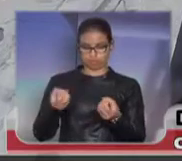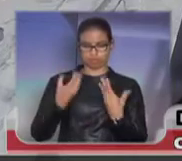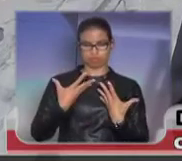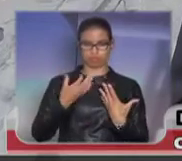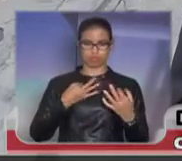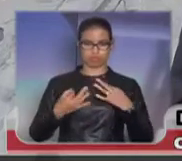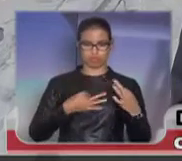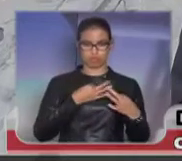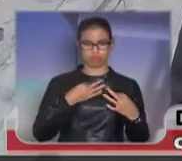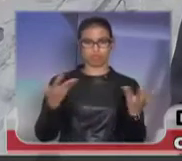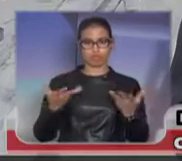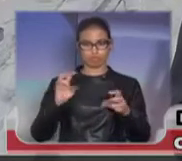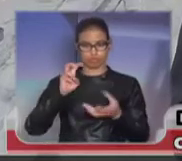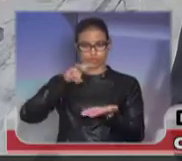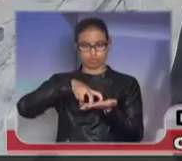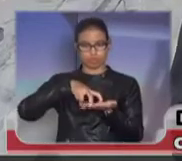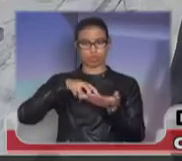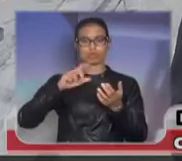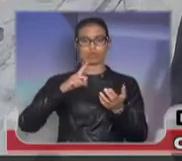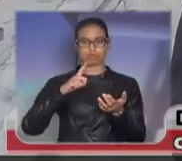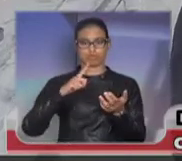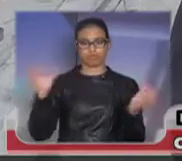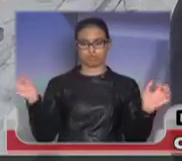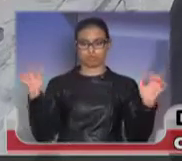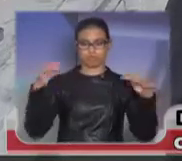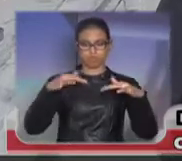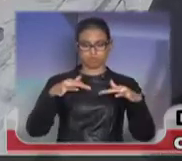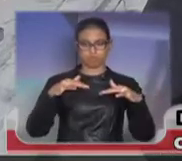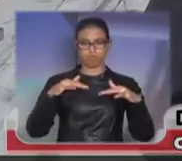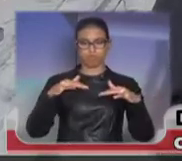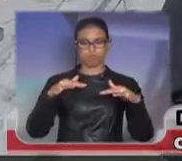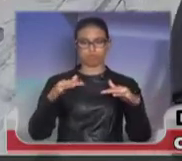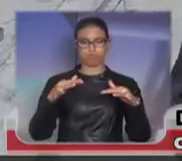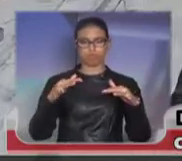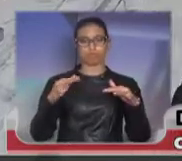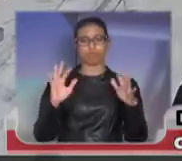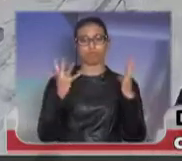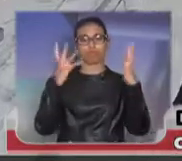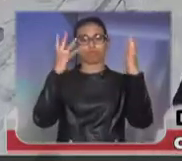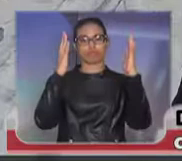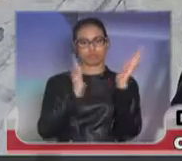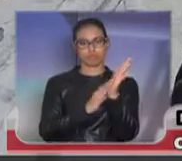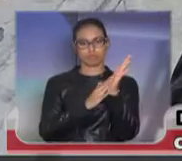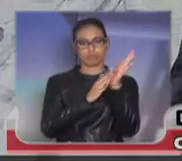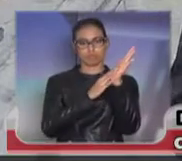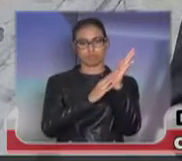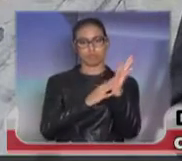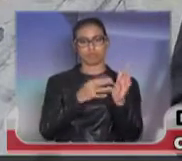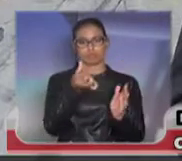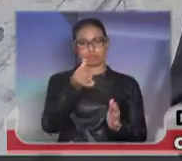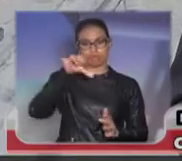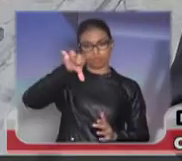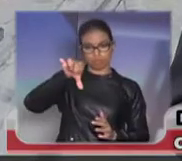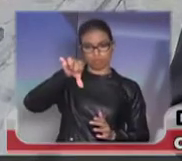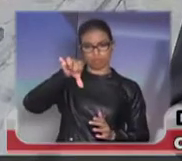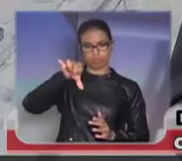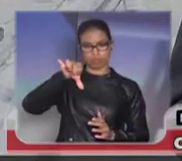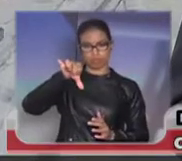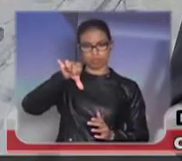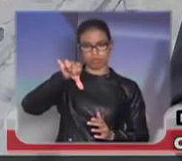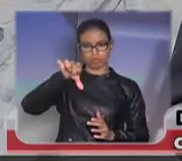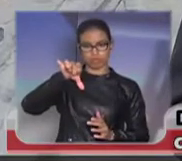aqui no Comando Militar Sudeste, onde foram comemorados os 369 anos do Exército Brasileiro,